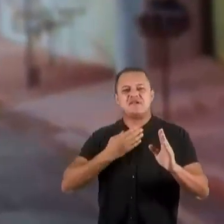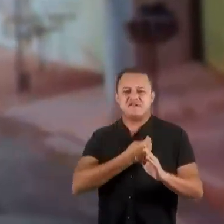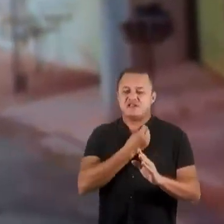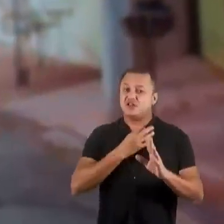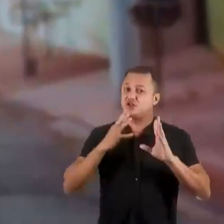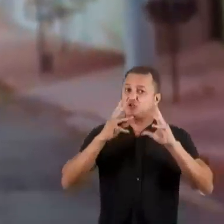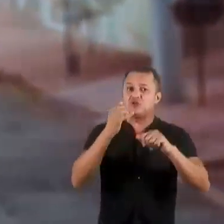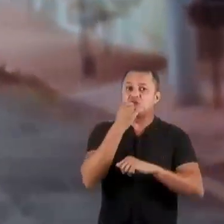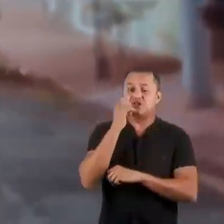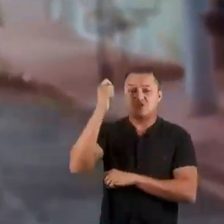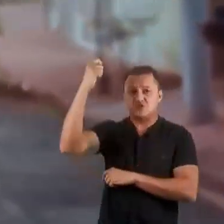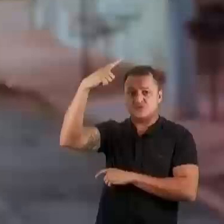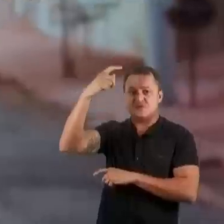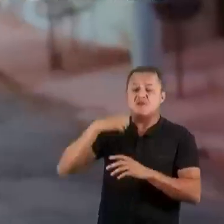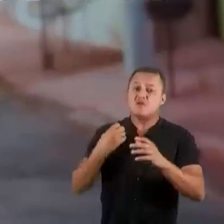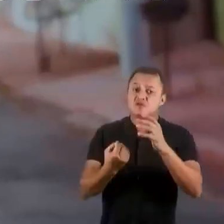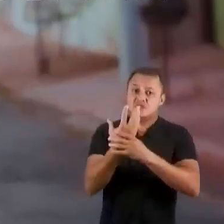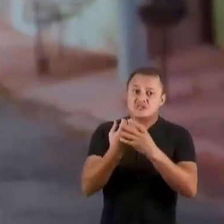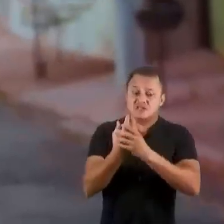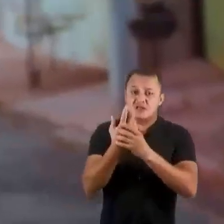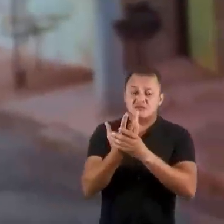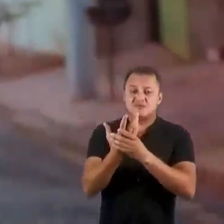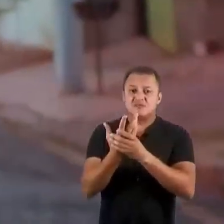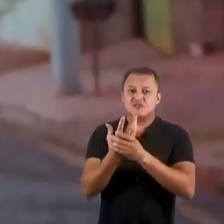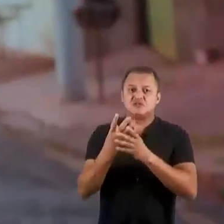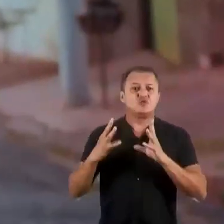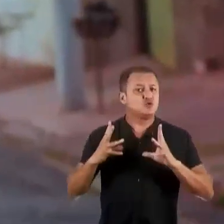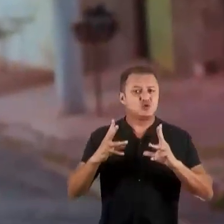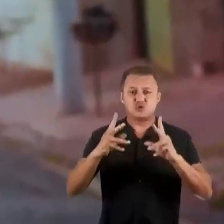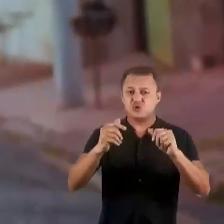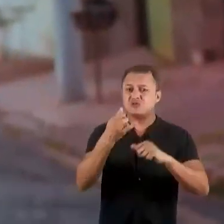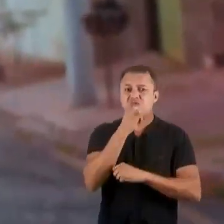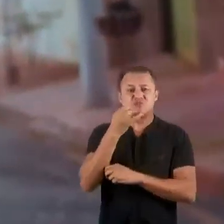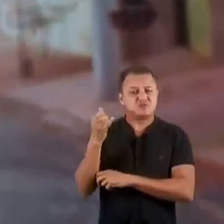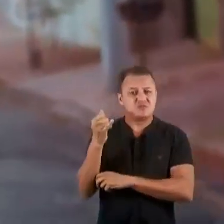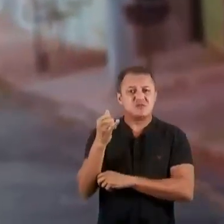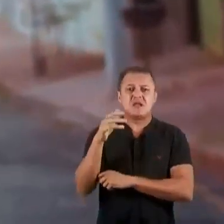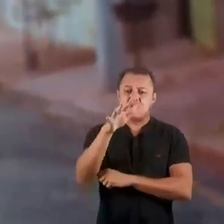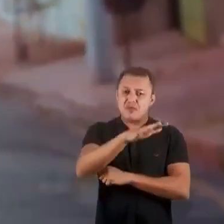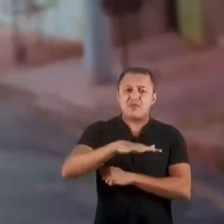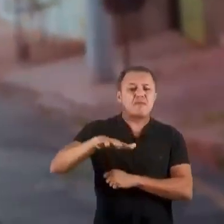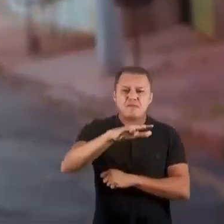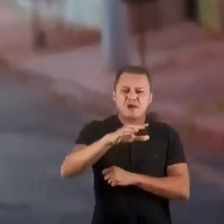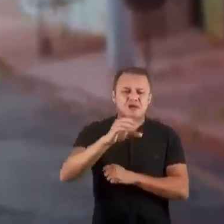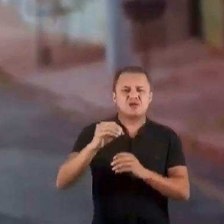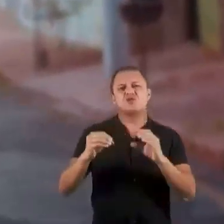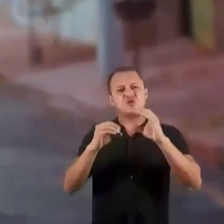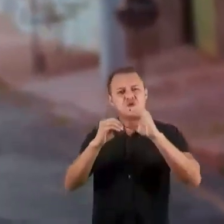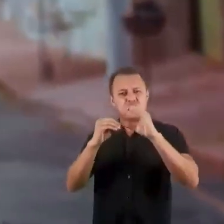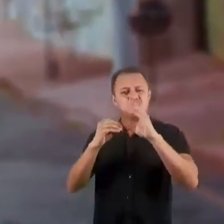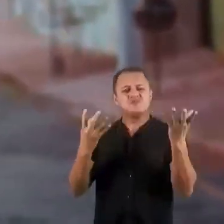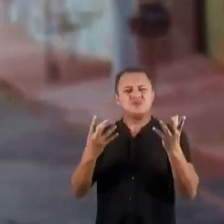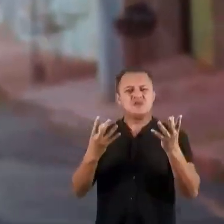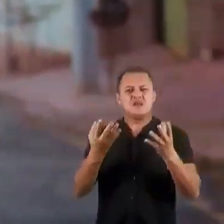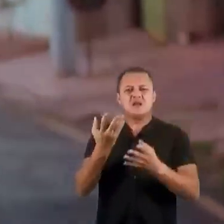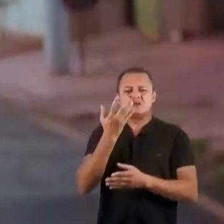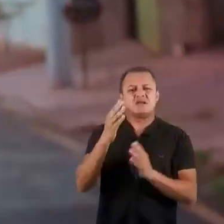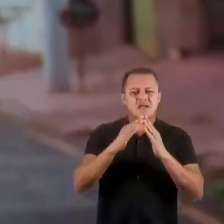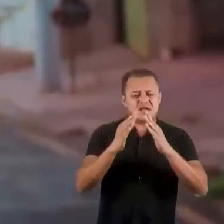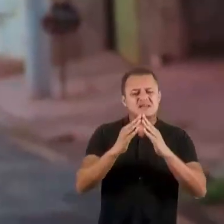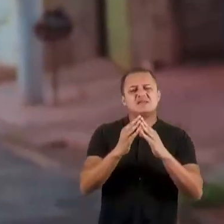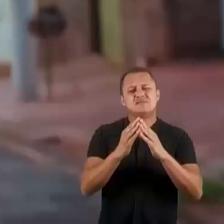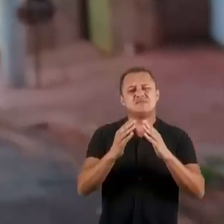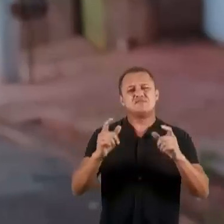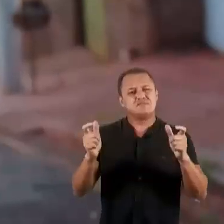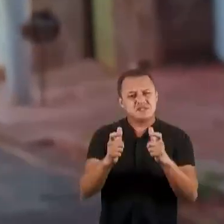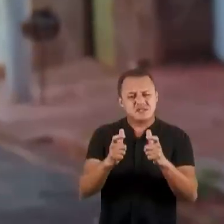Minha Vida, todas com energia solar. Vamos criar cooperativas populares de geração de energia solar nos bairros, para